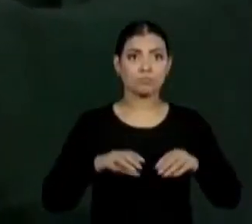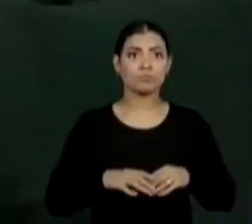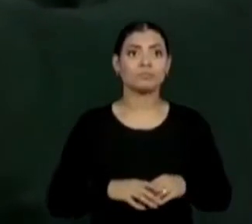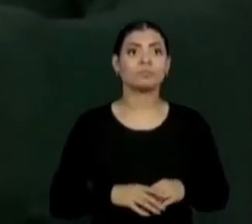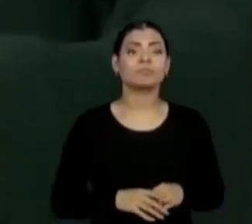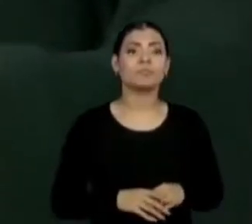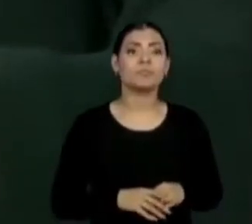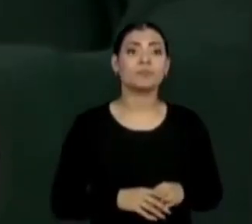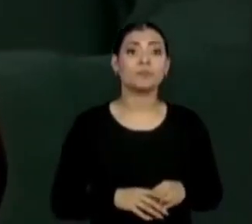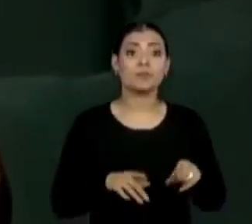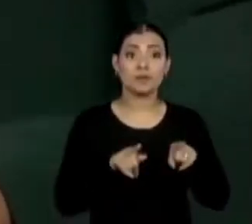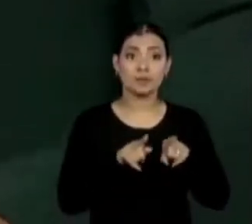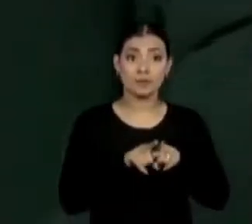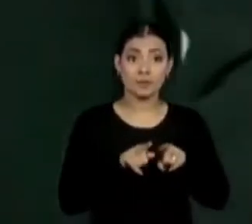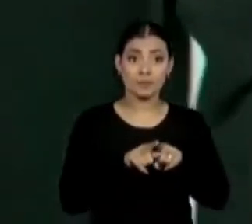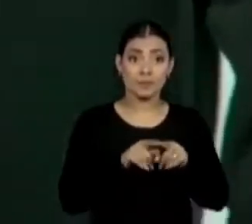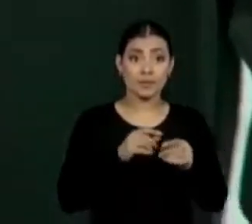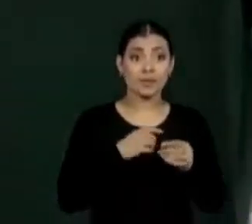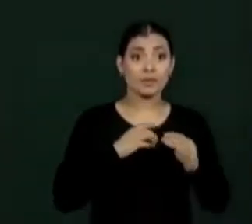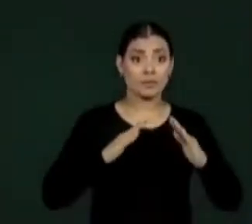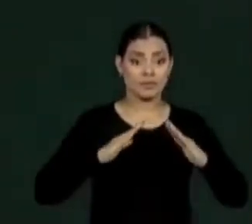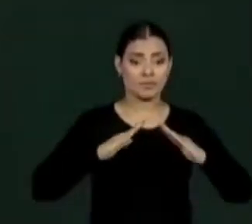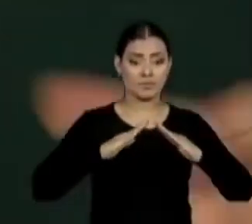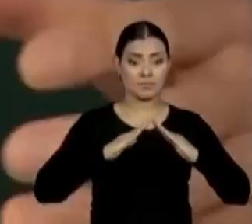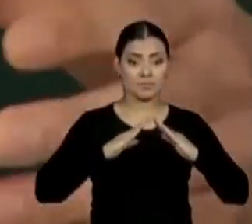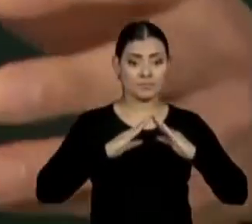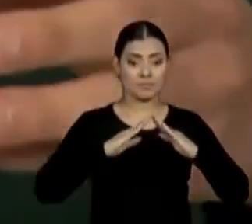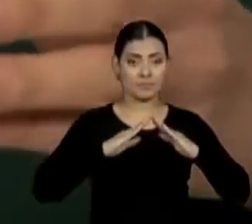a nossa pirâmide de base